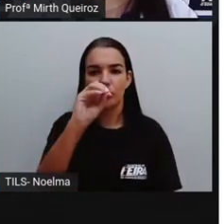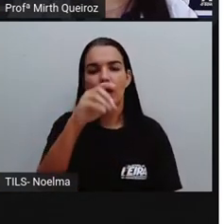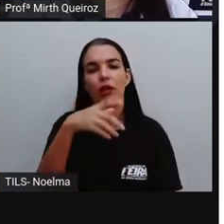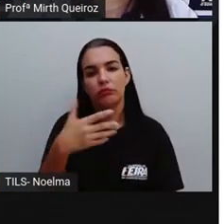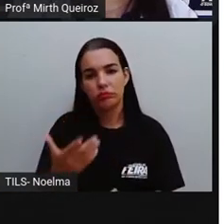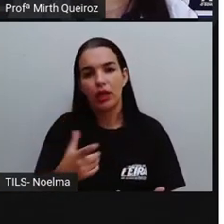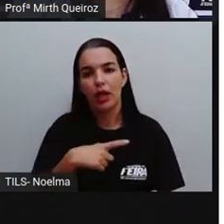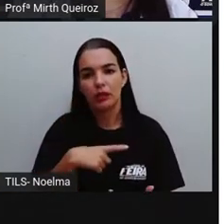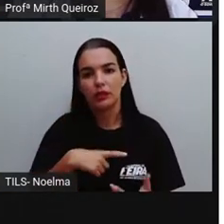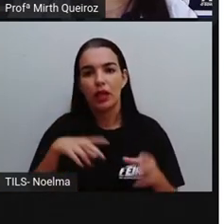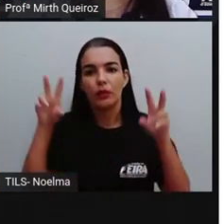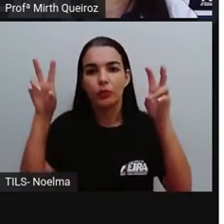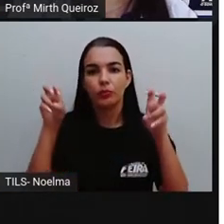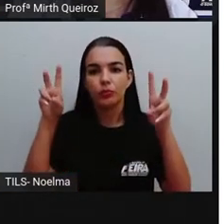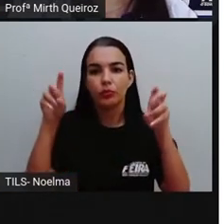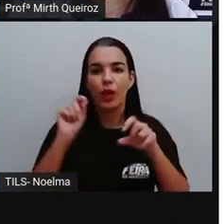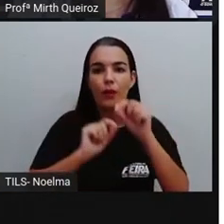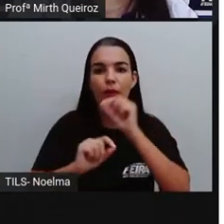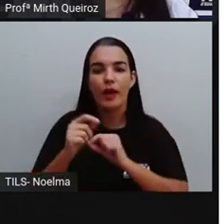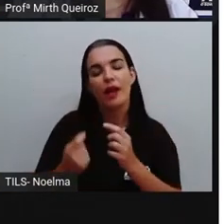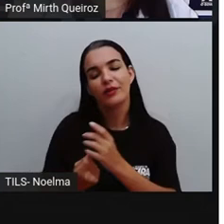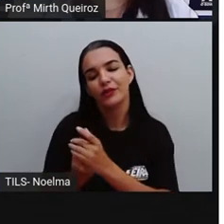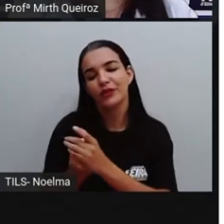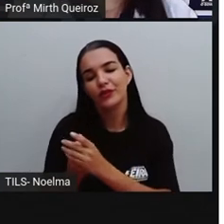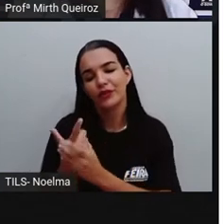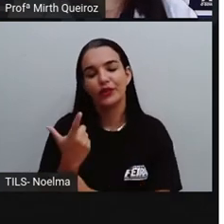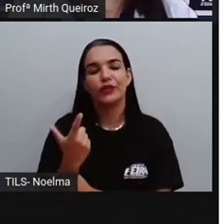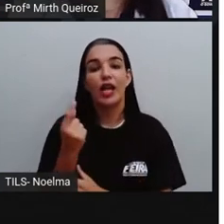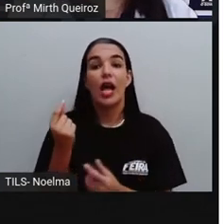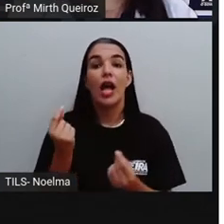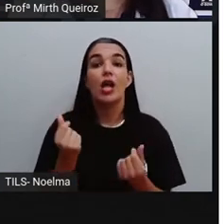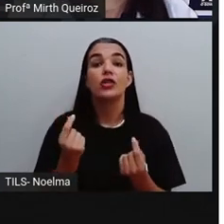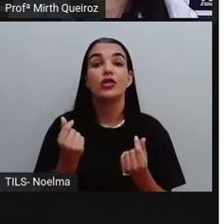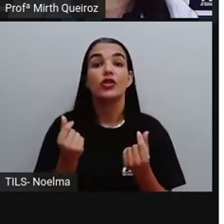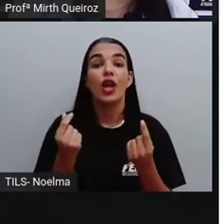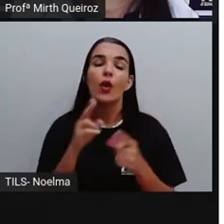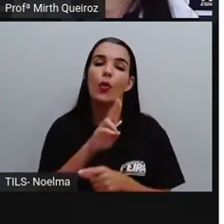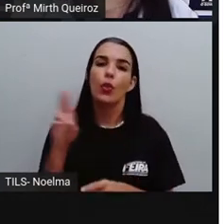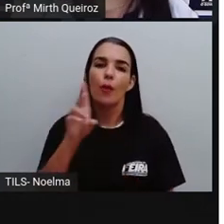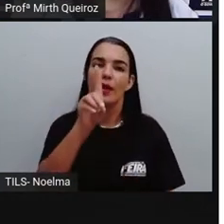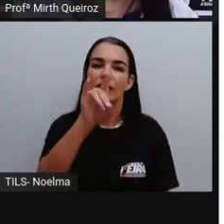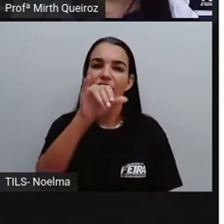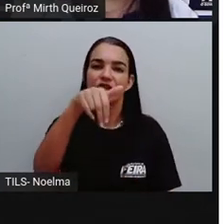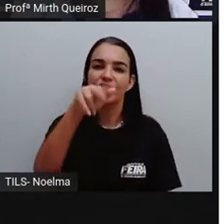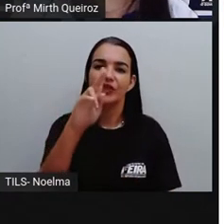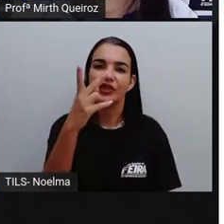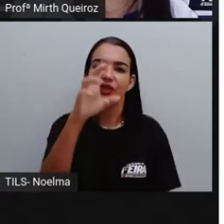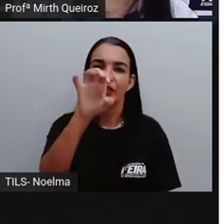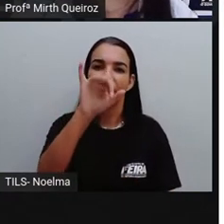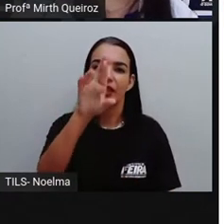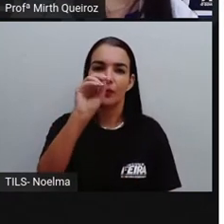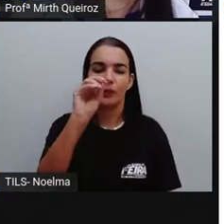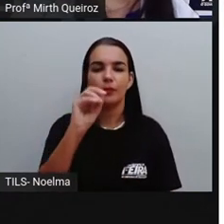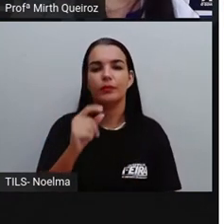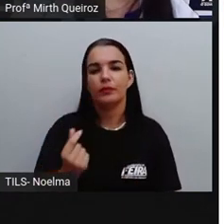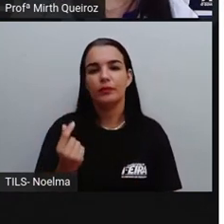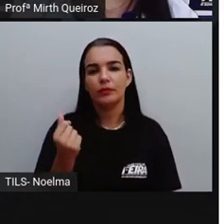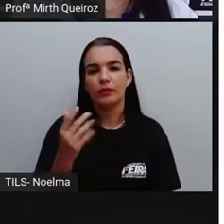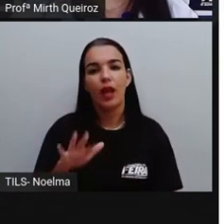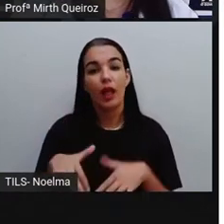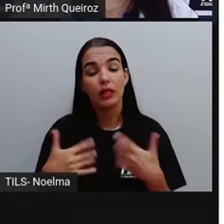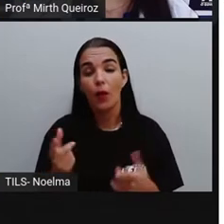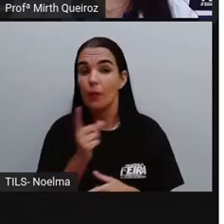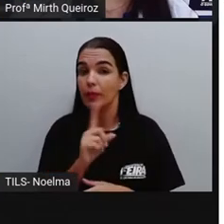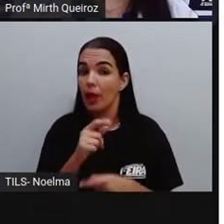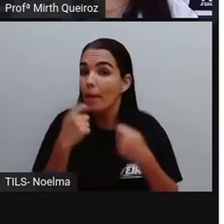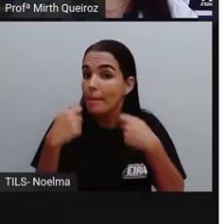E graças a esse termo, né? Deu origem aí a palavra dinheiro. O dinheiro,